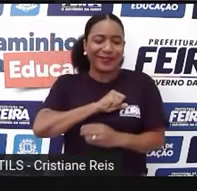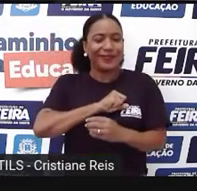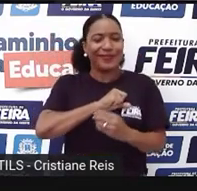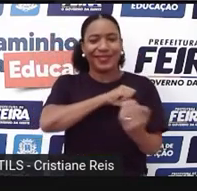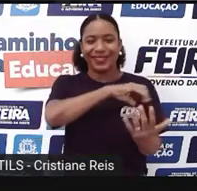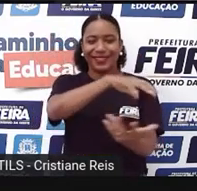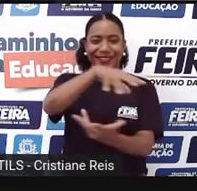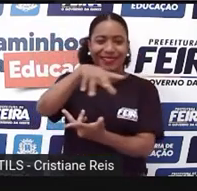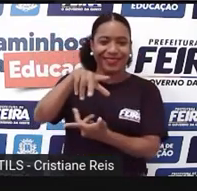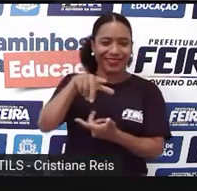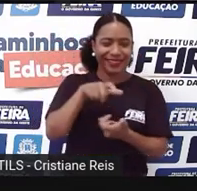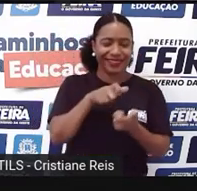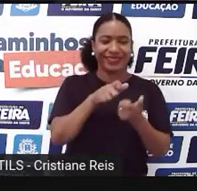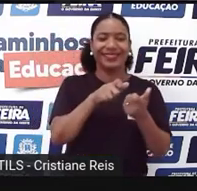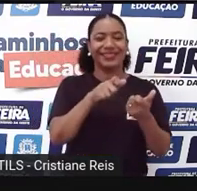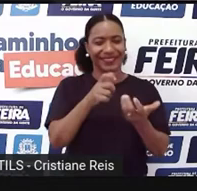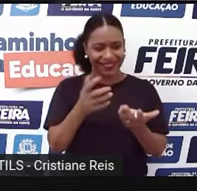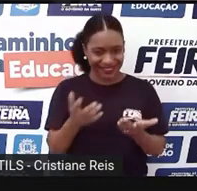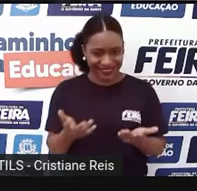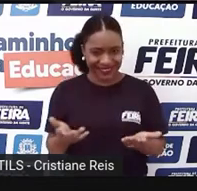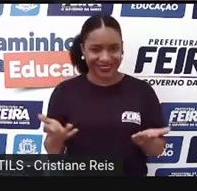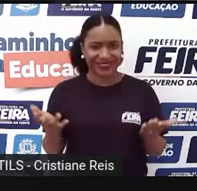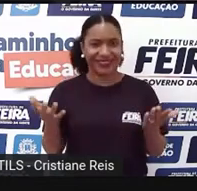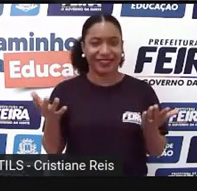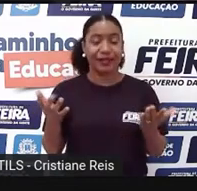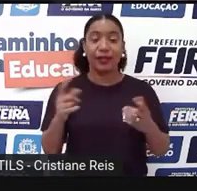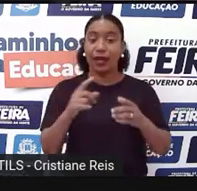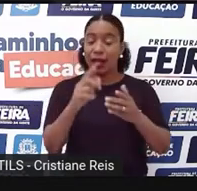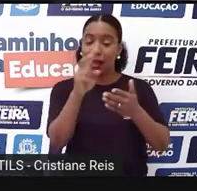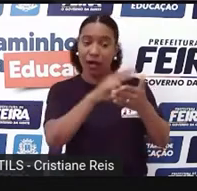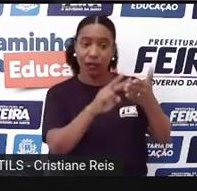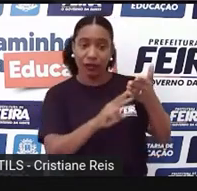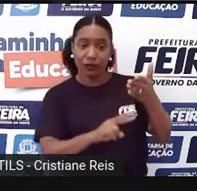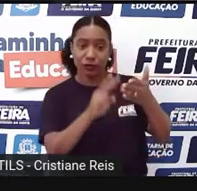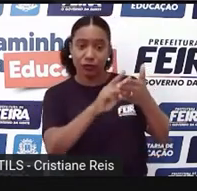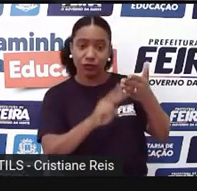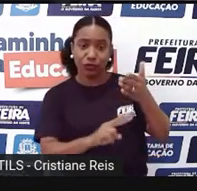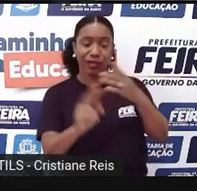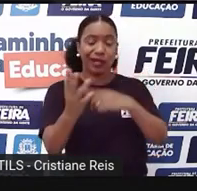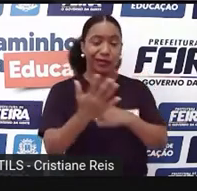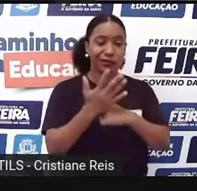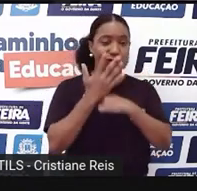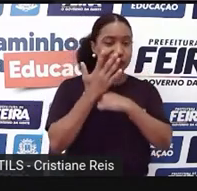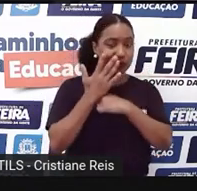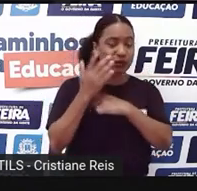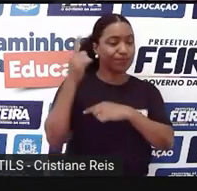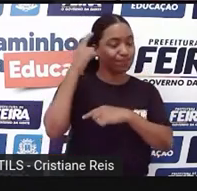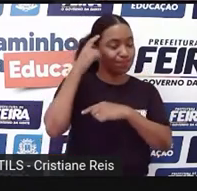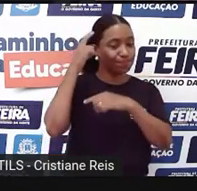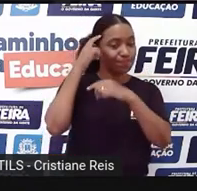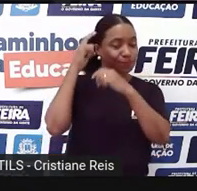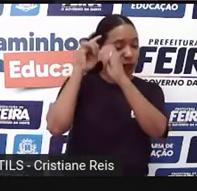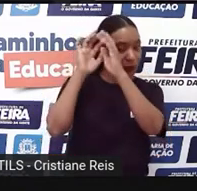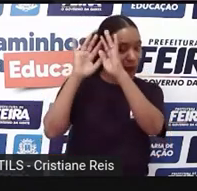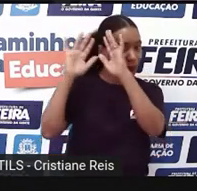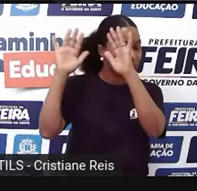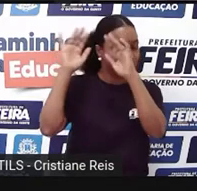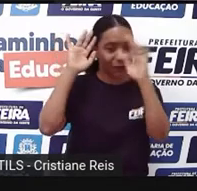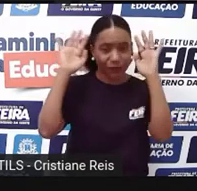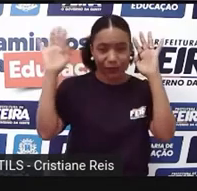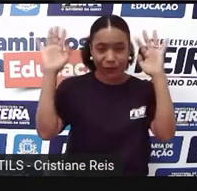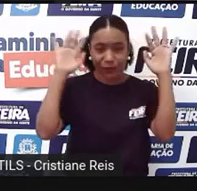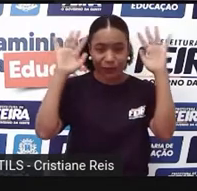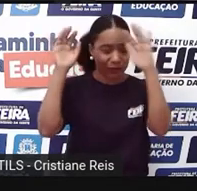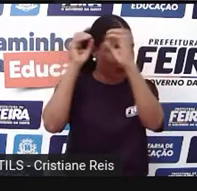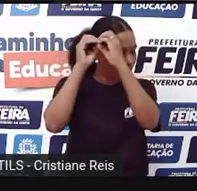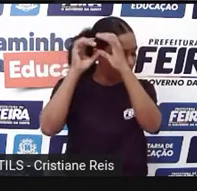Sabe por quê? Porque a leitura, ela nos ajuda a ver e sentir as